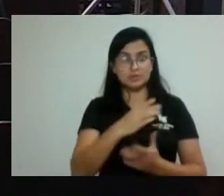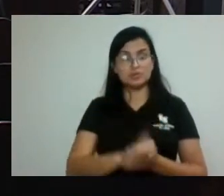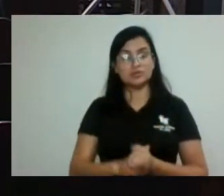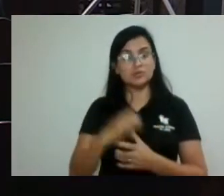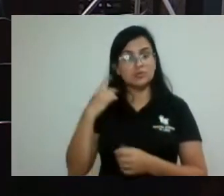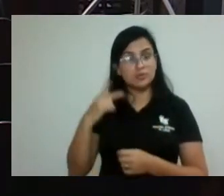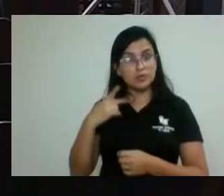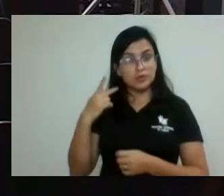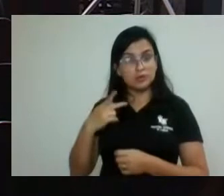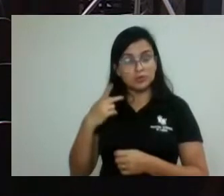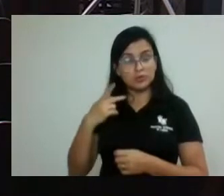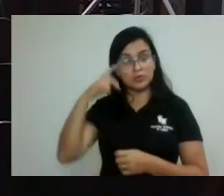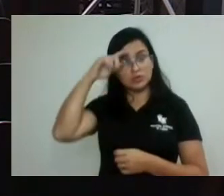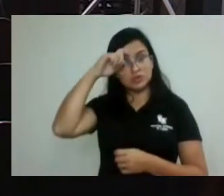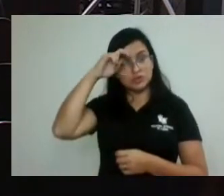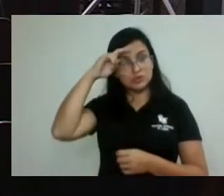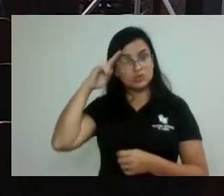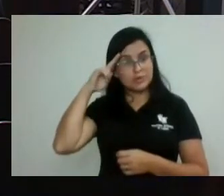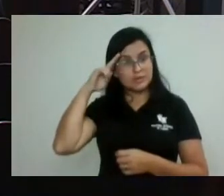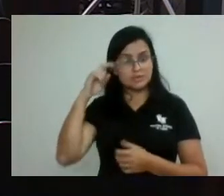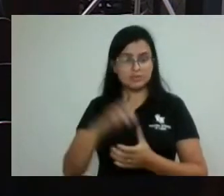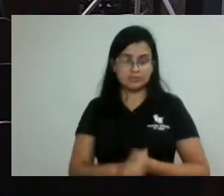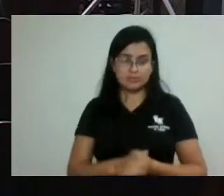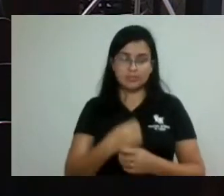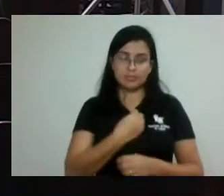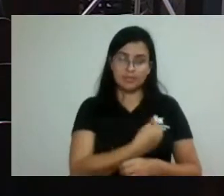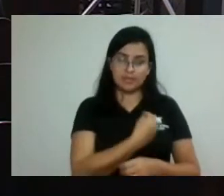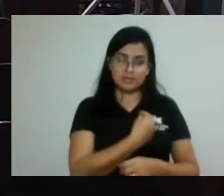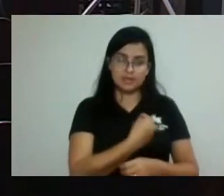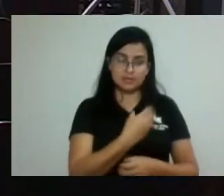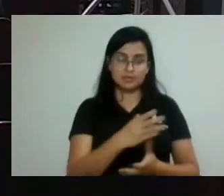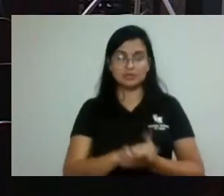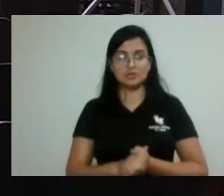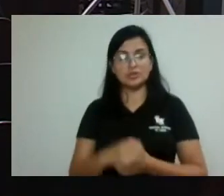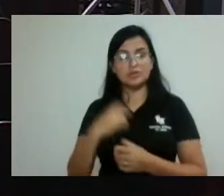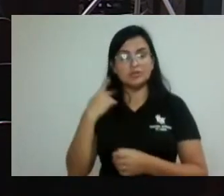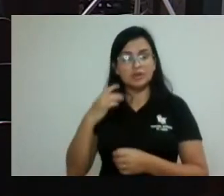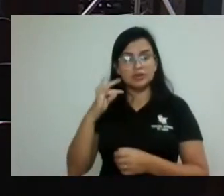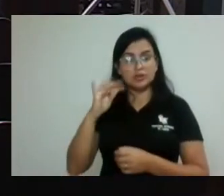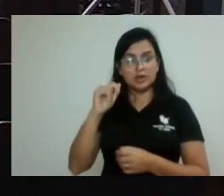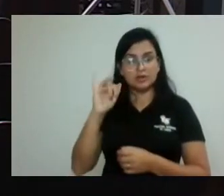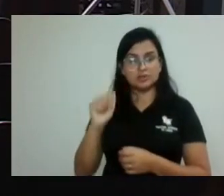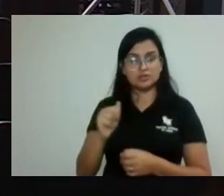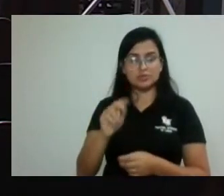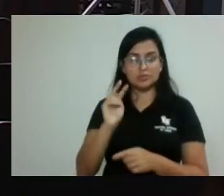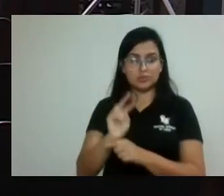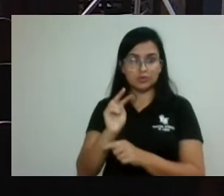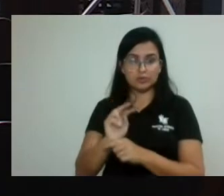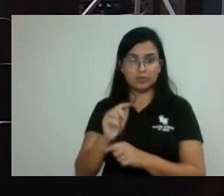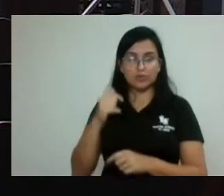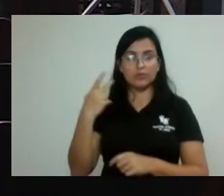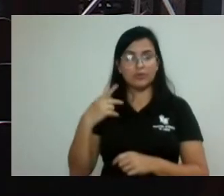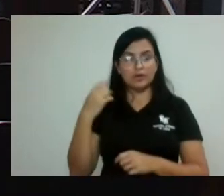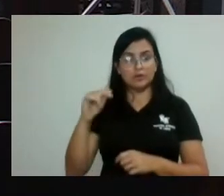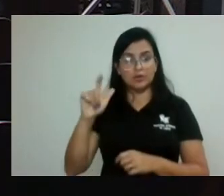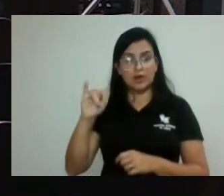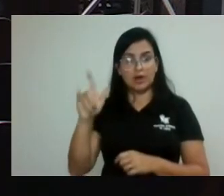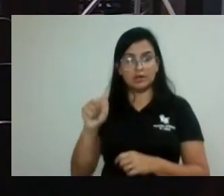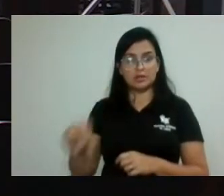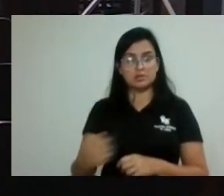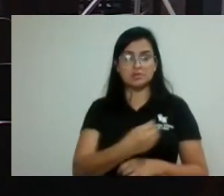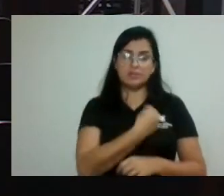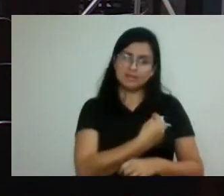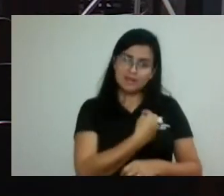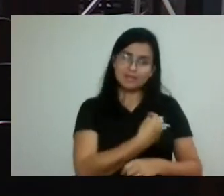Juracy Schaefer. Presente, excelência. Vereadora Cátia Franco Protetora. Presente, excelência. Vereadora Laís Perrô. Presente, secretário.